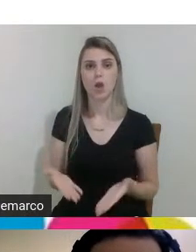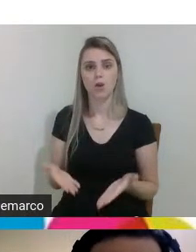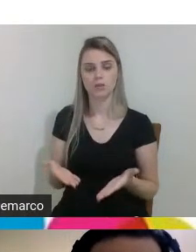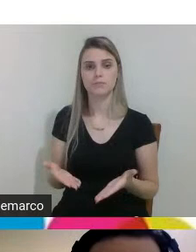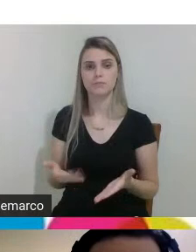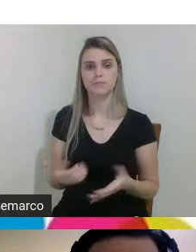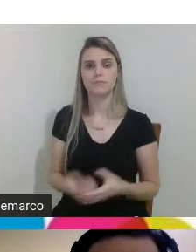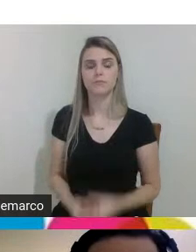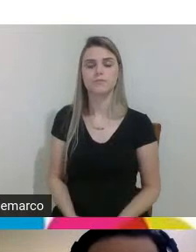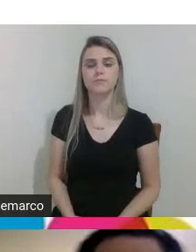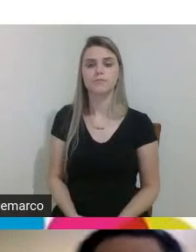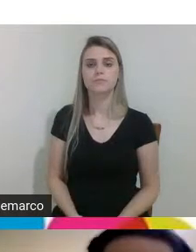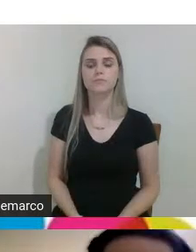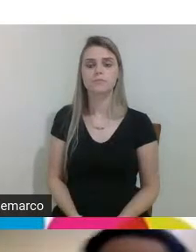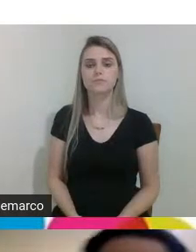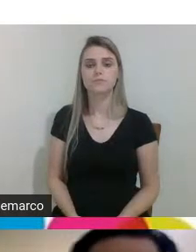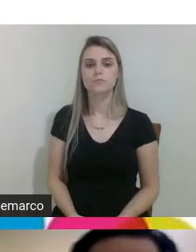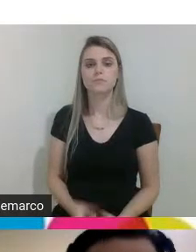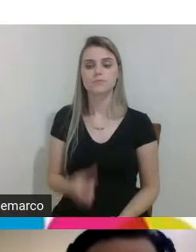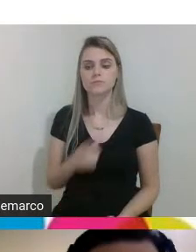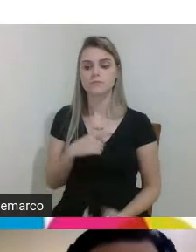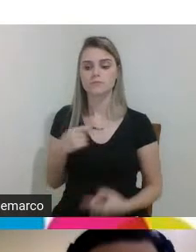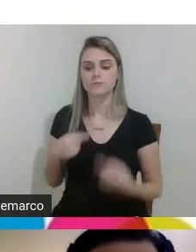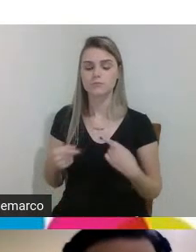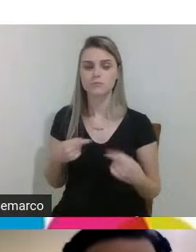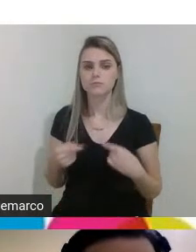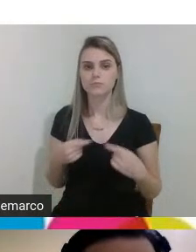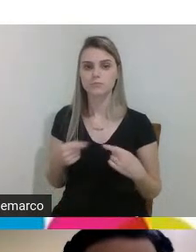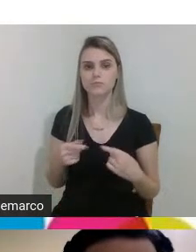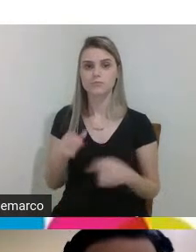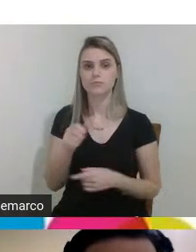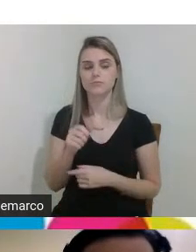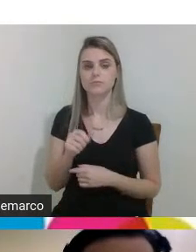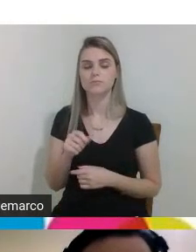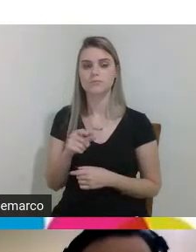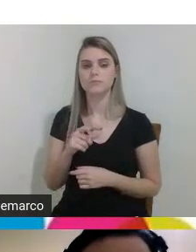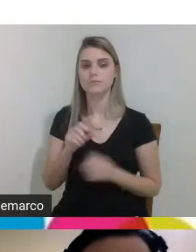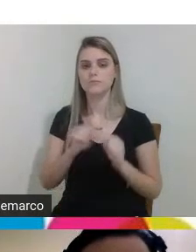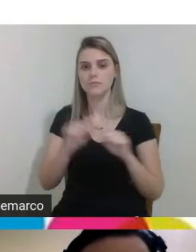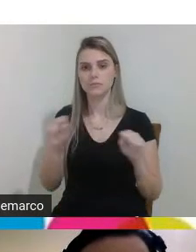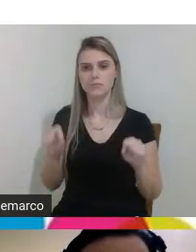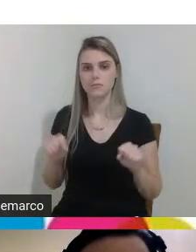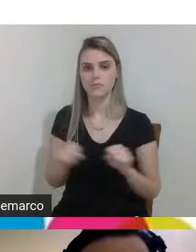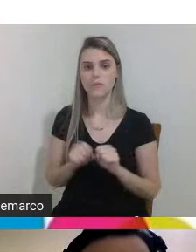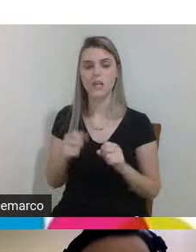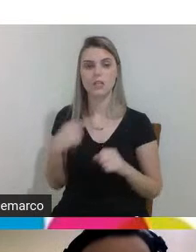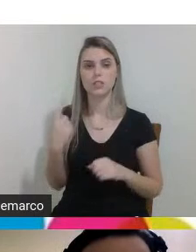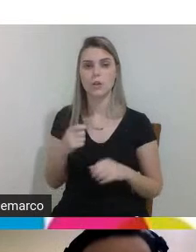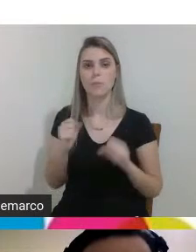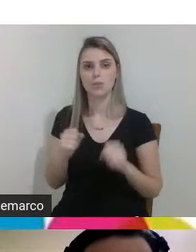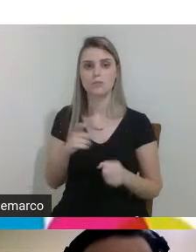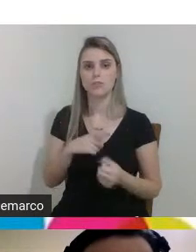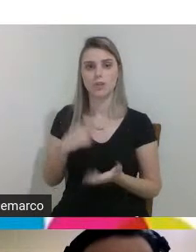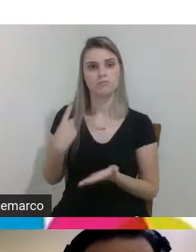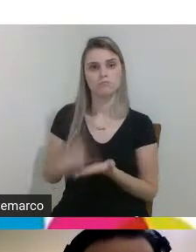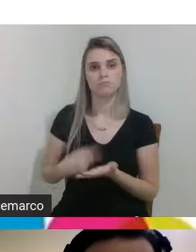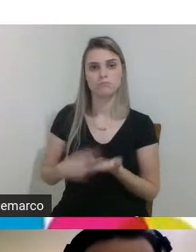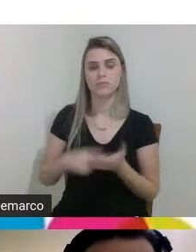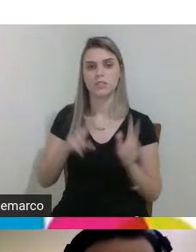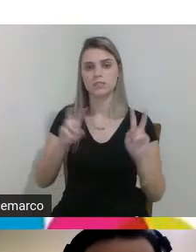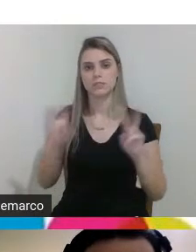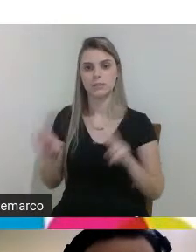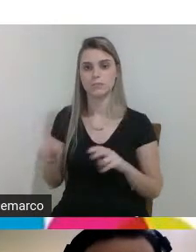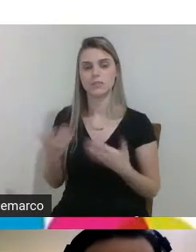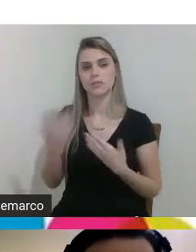proporcionando aí uma uma discussão via plataforma onde podemos tratar esses temas então fica